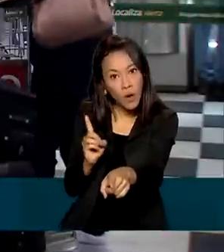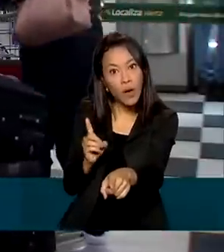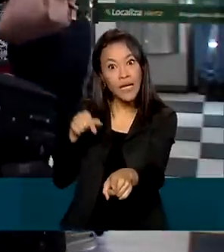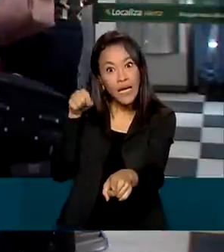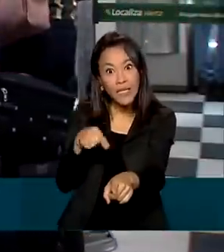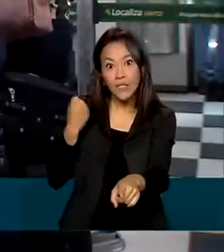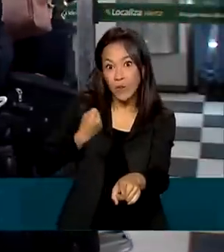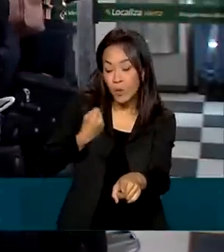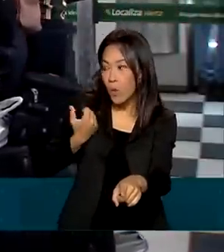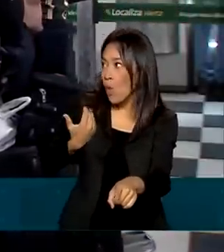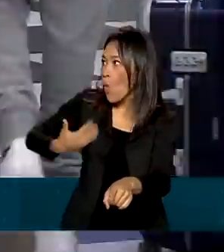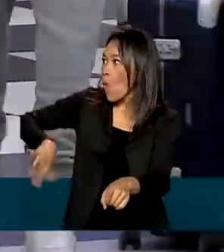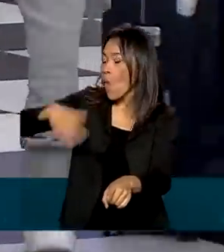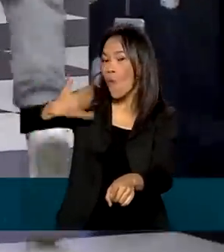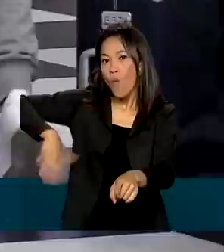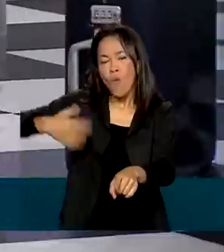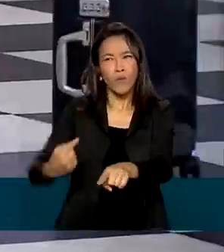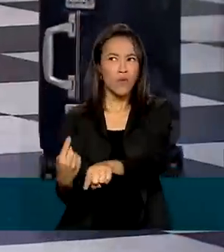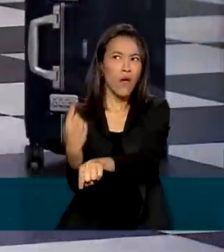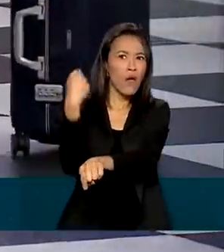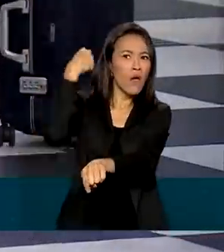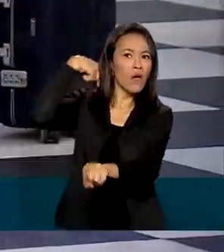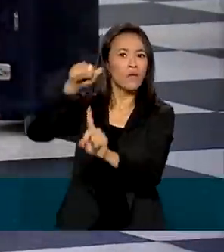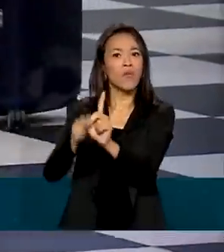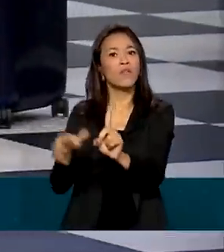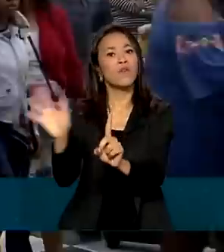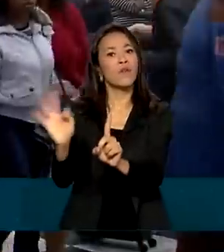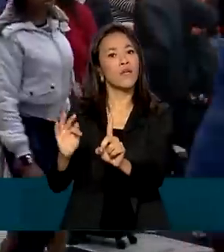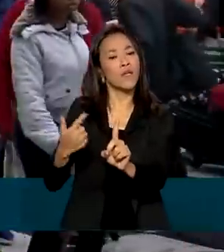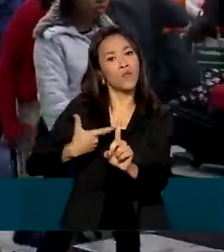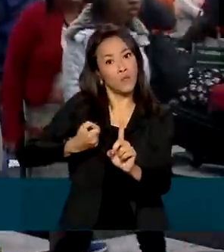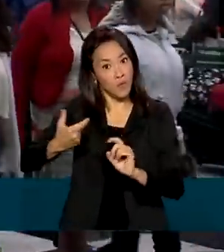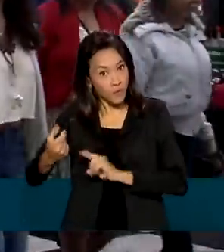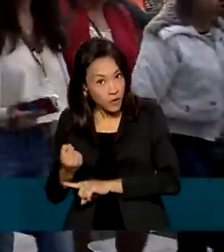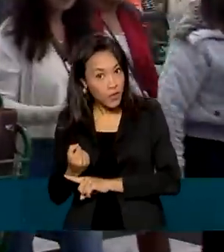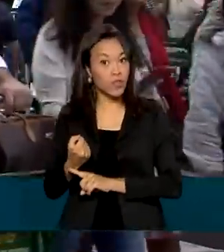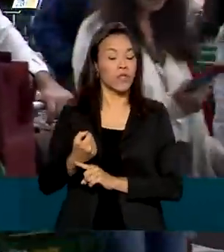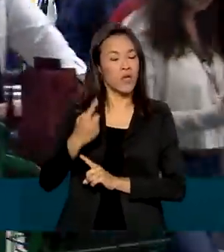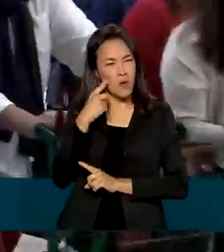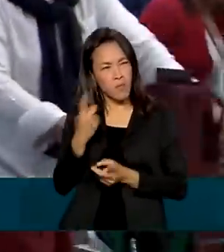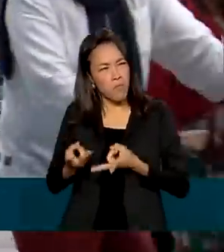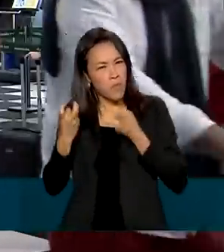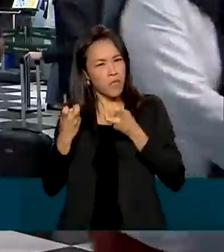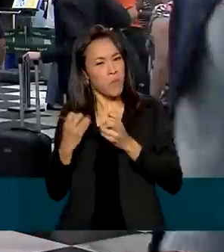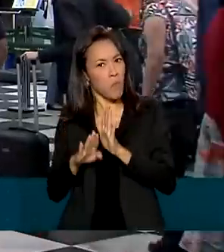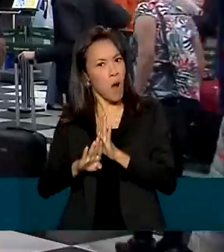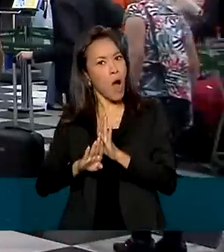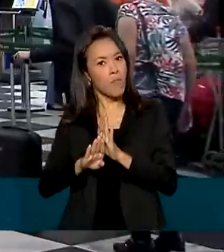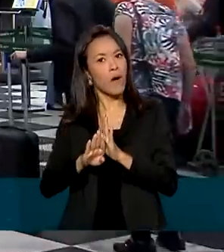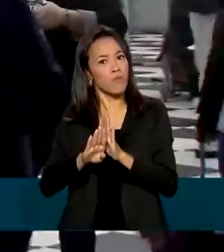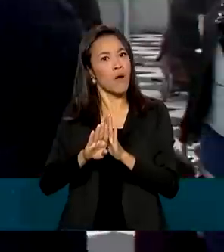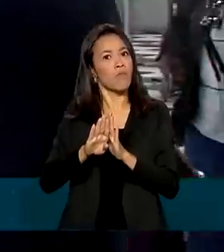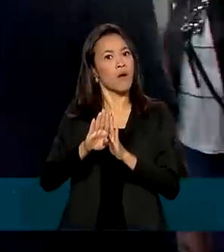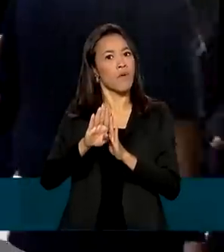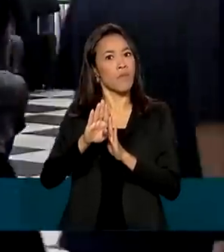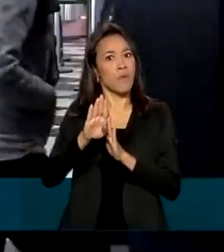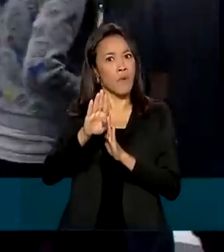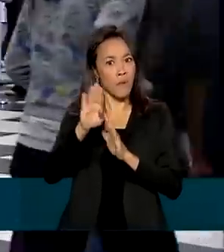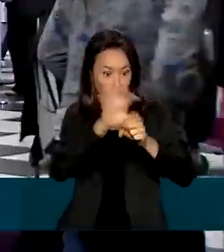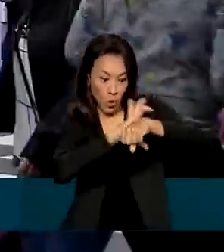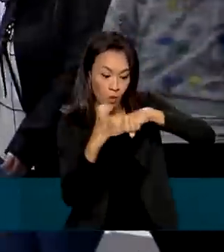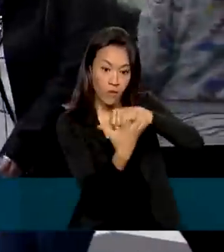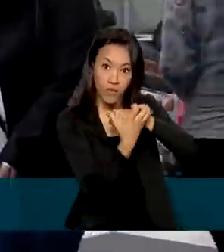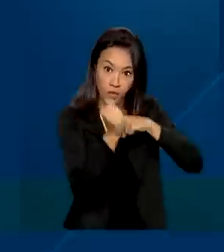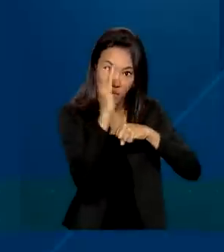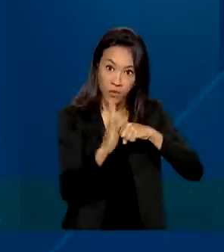é o maior da série histórica desde fevereiro de 2020, quando se observou um aumento significativo dos casos de covid-19